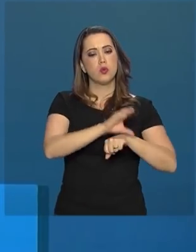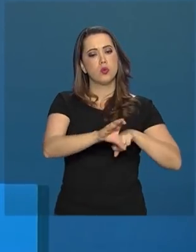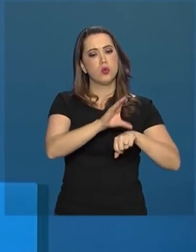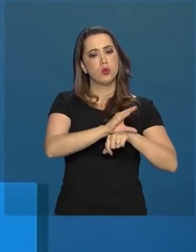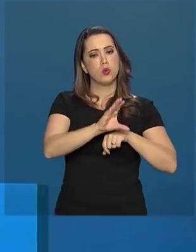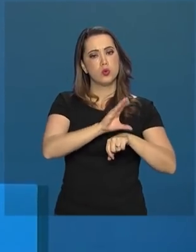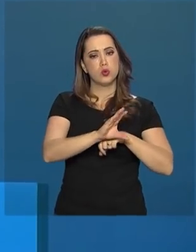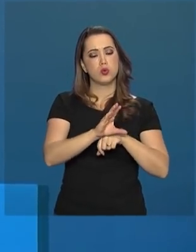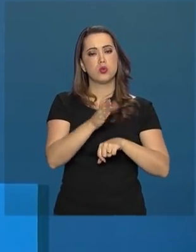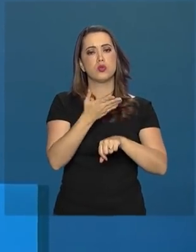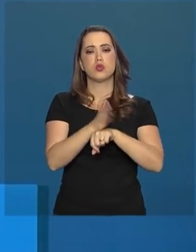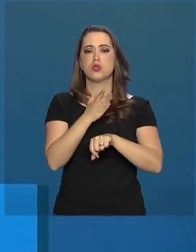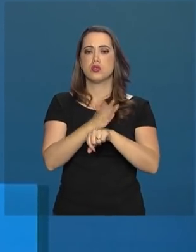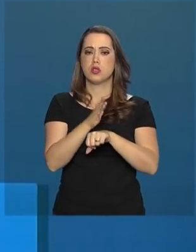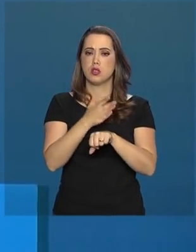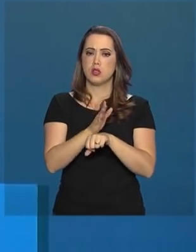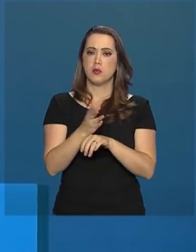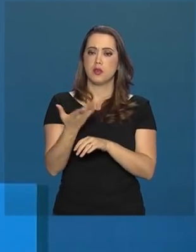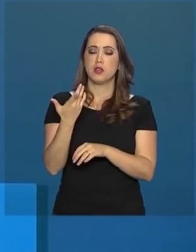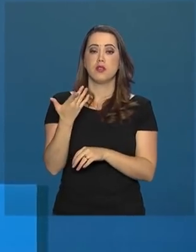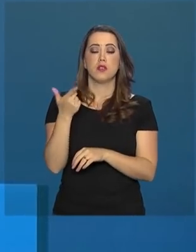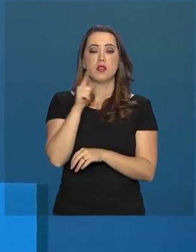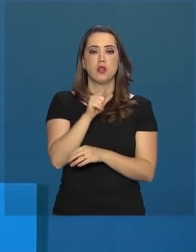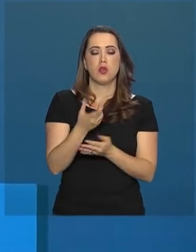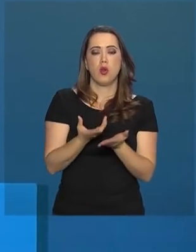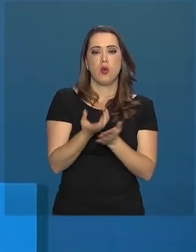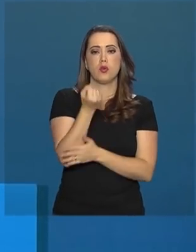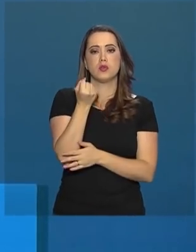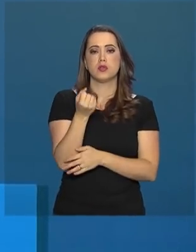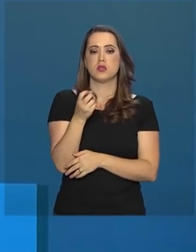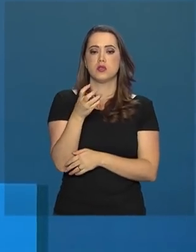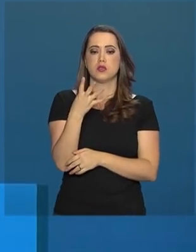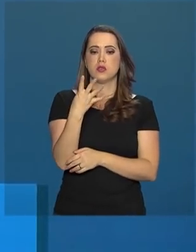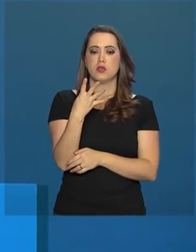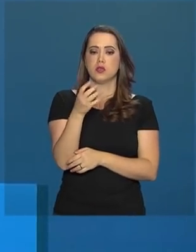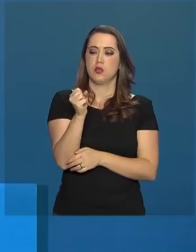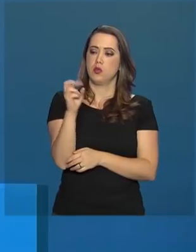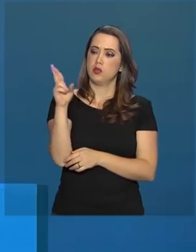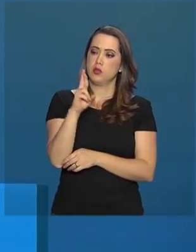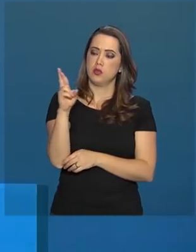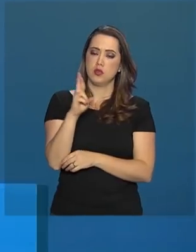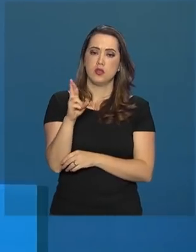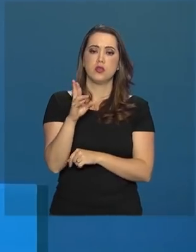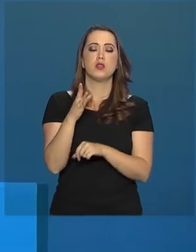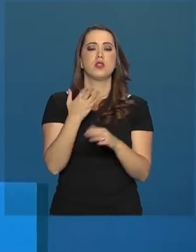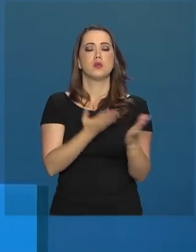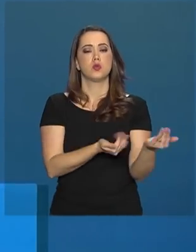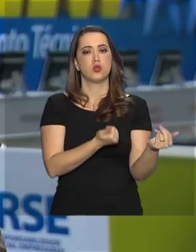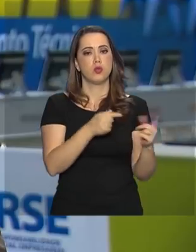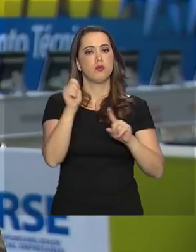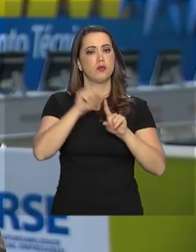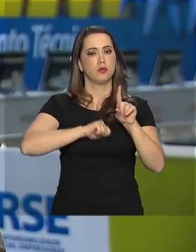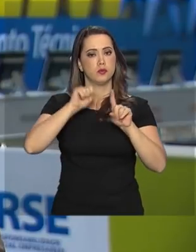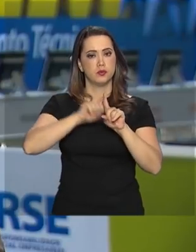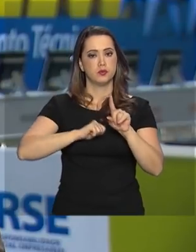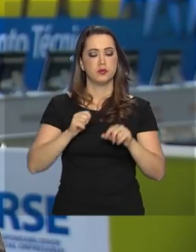capacitação, ela vai ganhar mais R$,00, R$ 48,00 por jovem por mês.